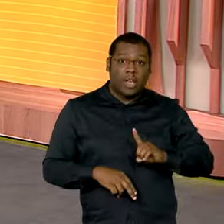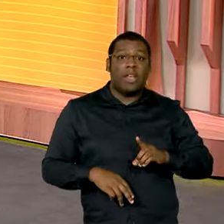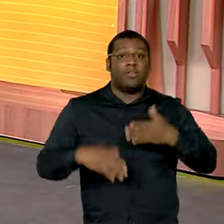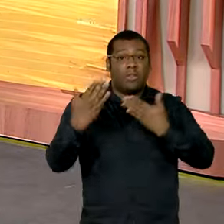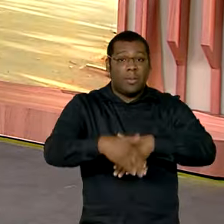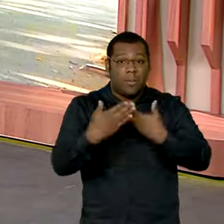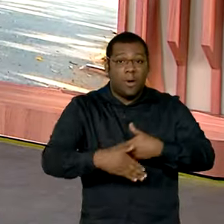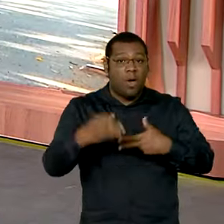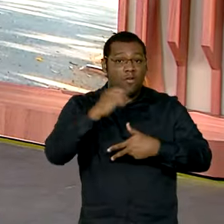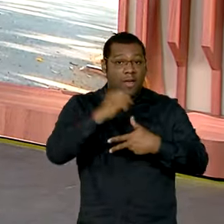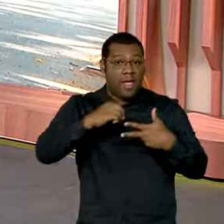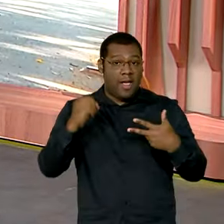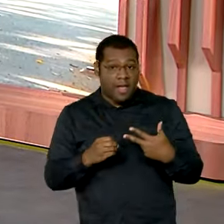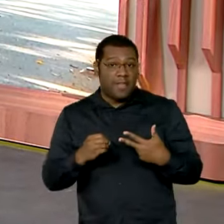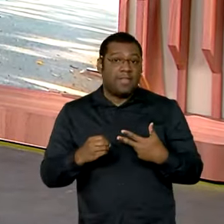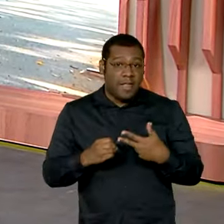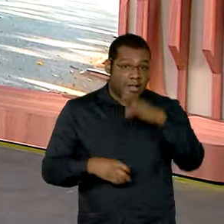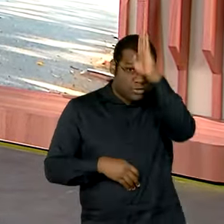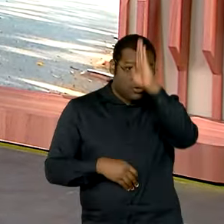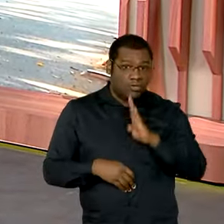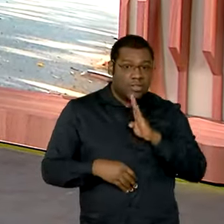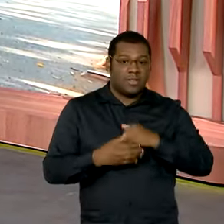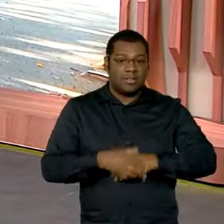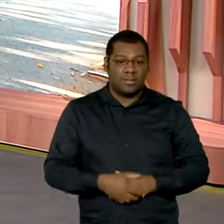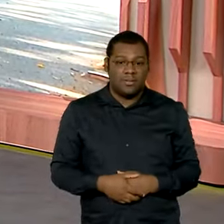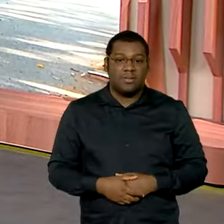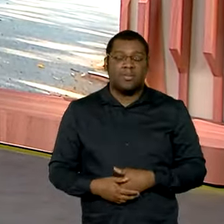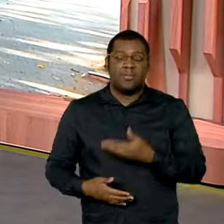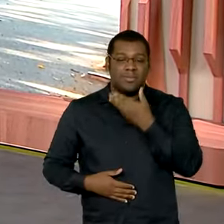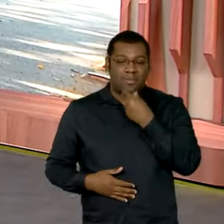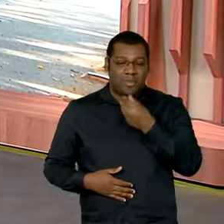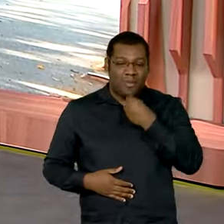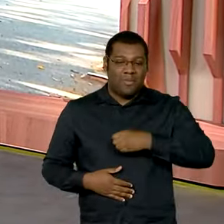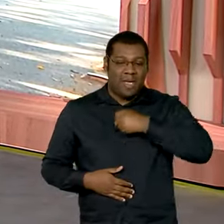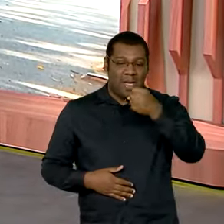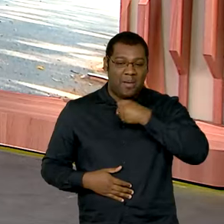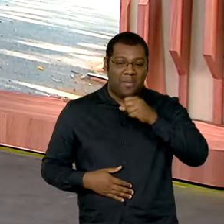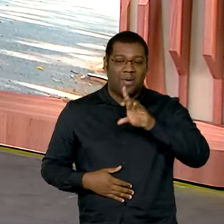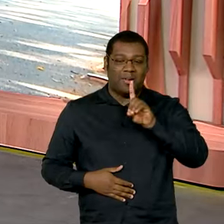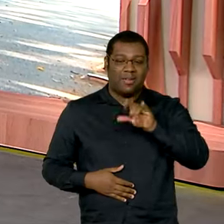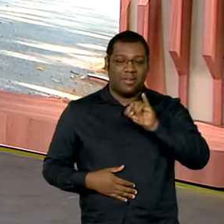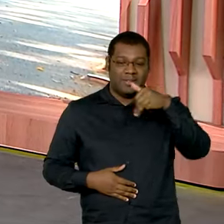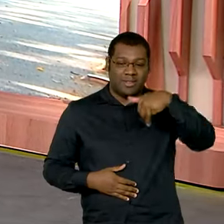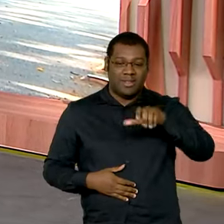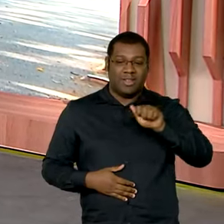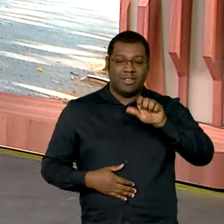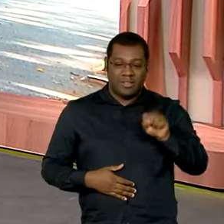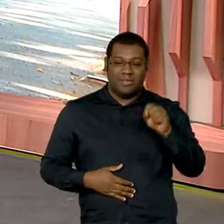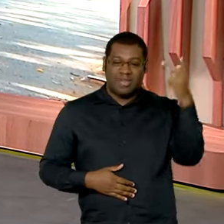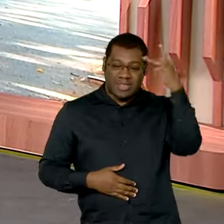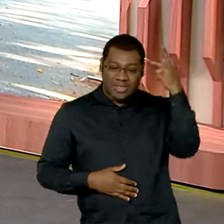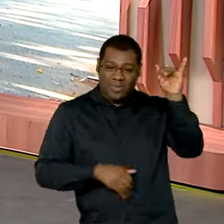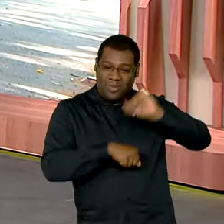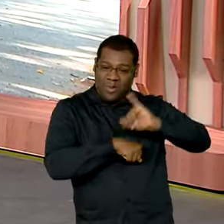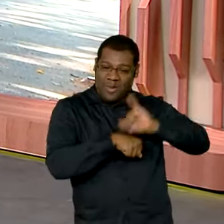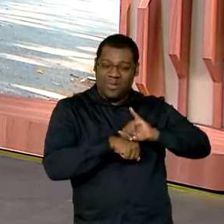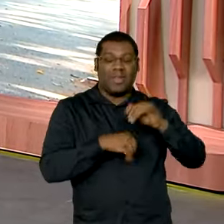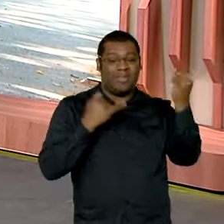inscrição. E quem traz os detalhes para a gente é o repórter Dimas Soudes, que está na capital paulista. Bom dia, Dimas.